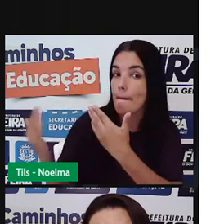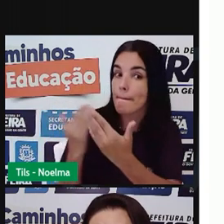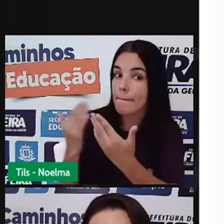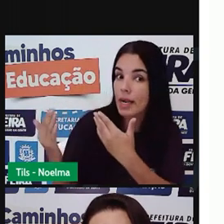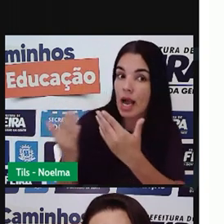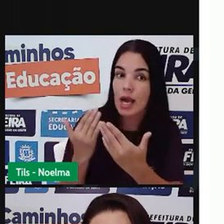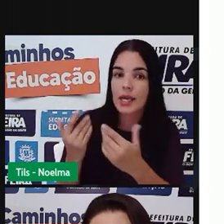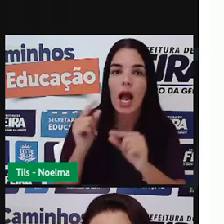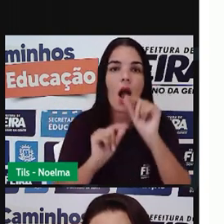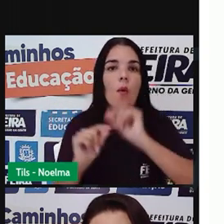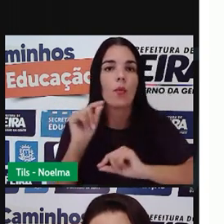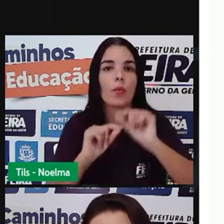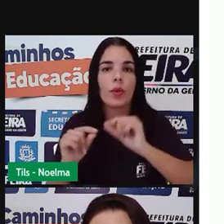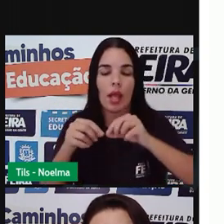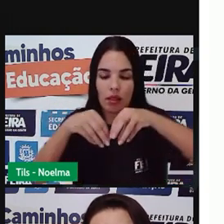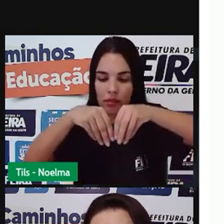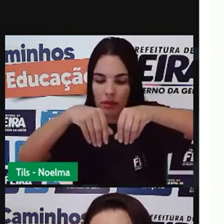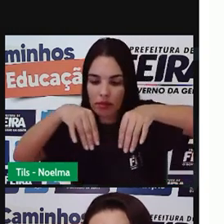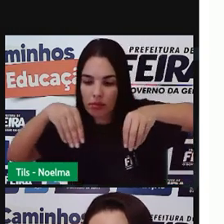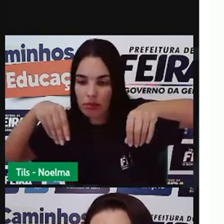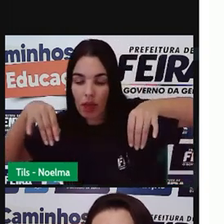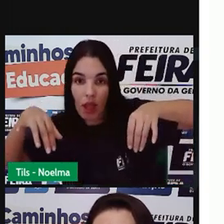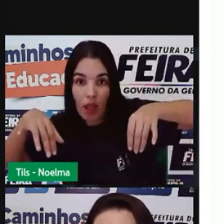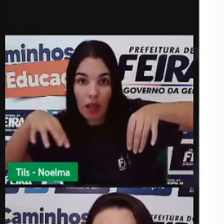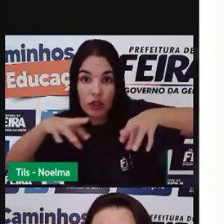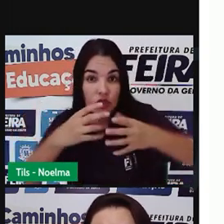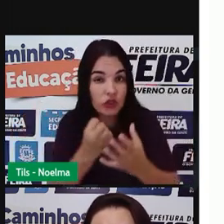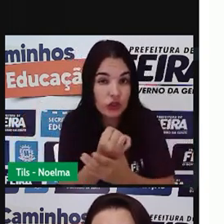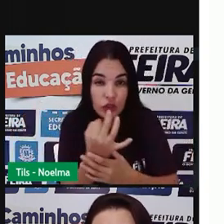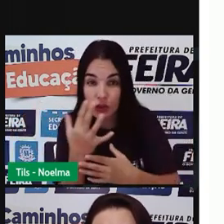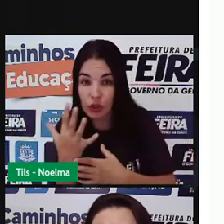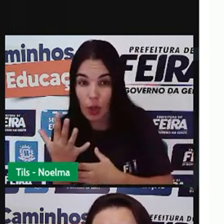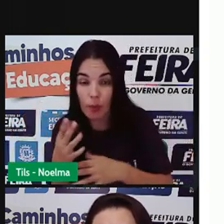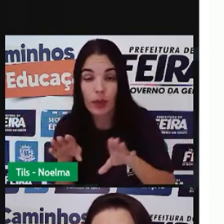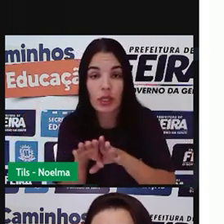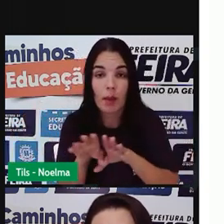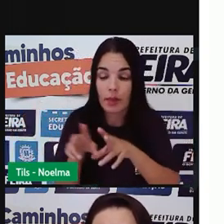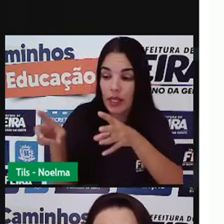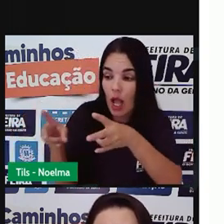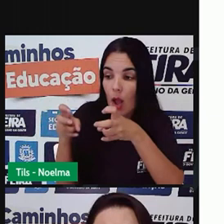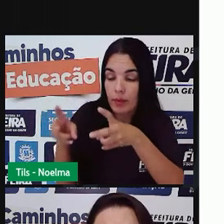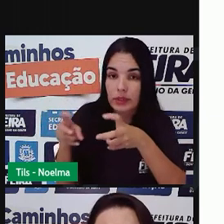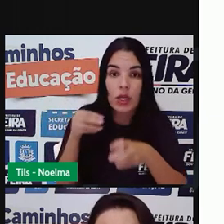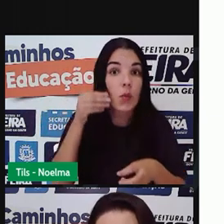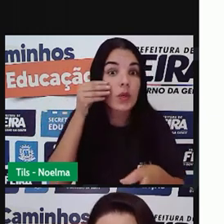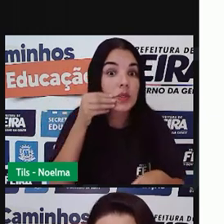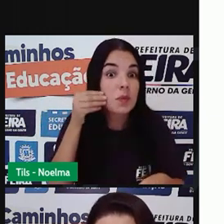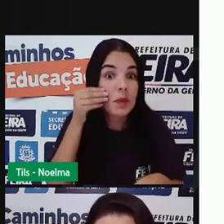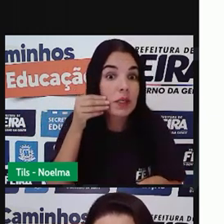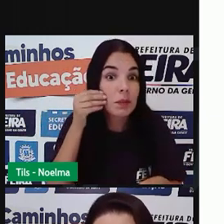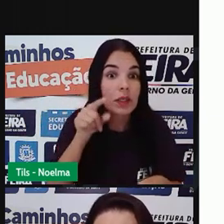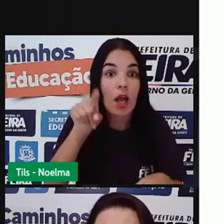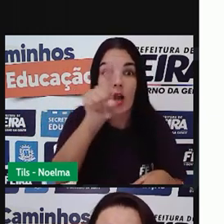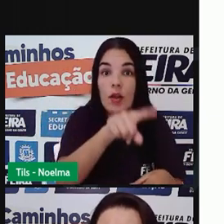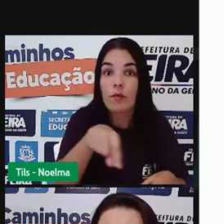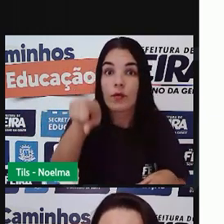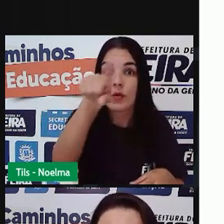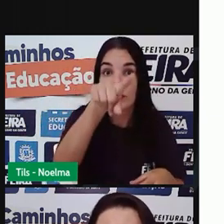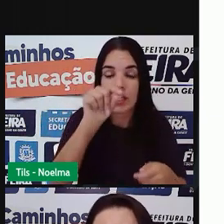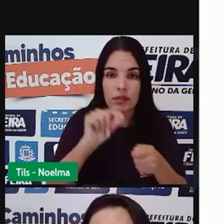entre os solos e também a partir da observação do experimento que vocês fizeram e